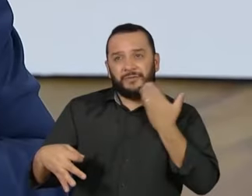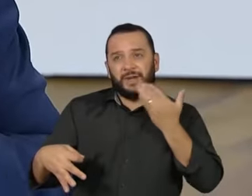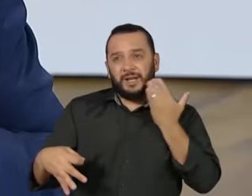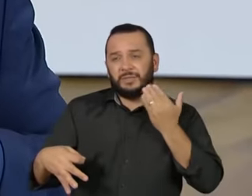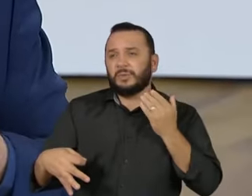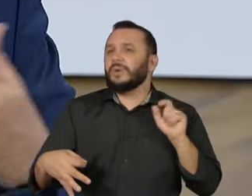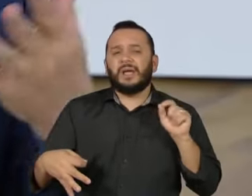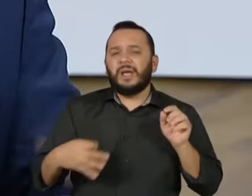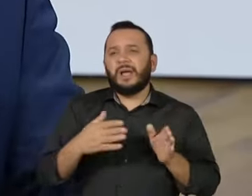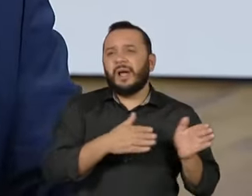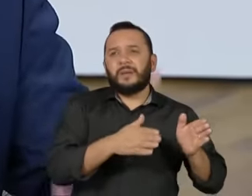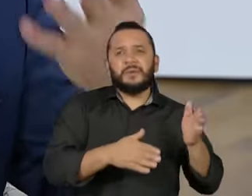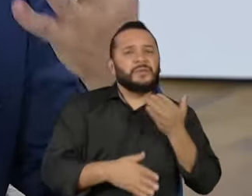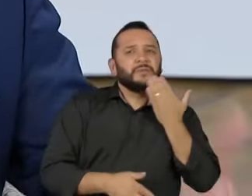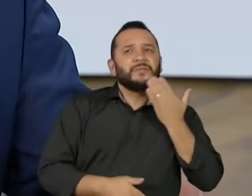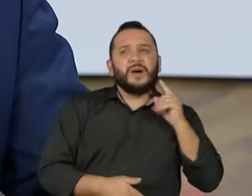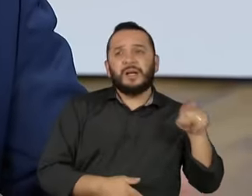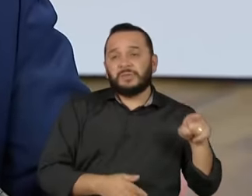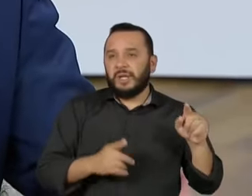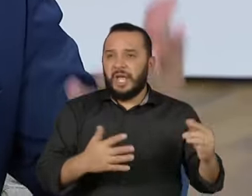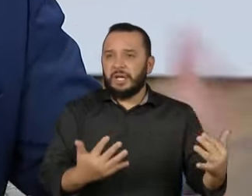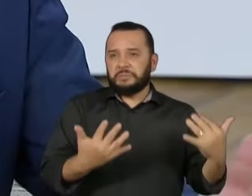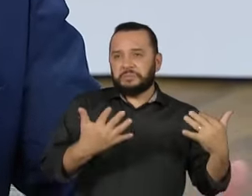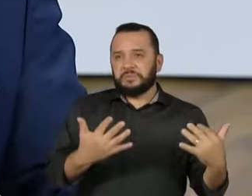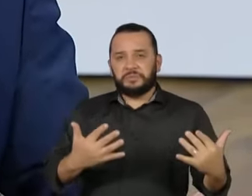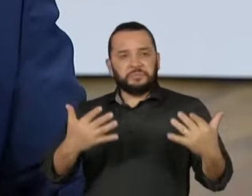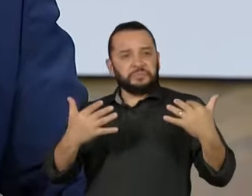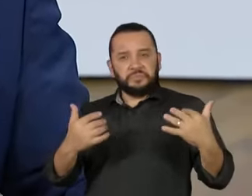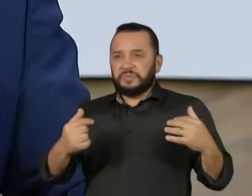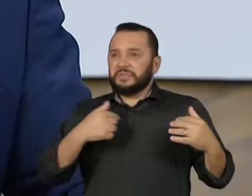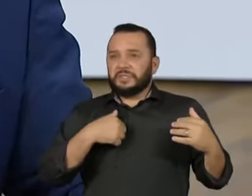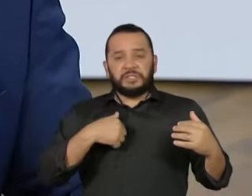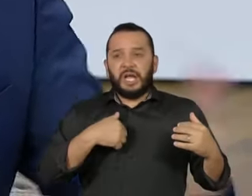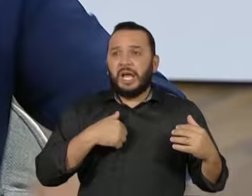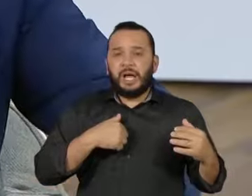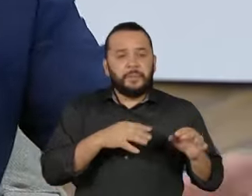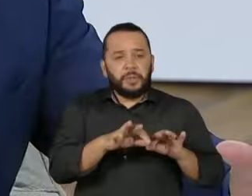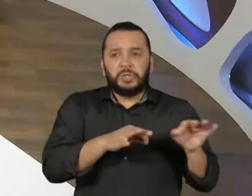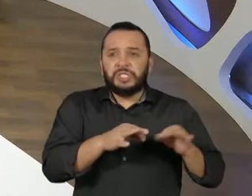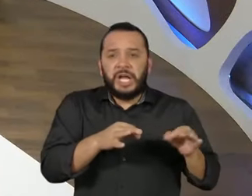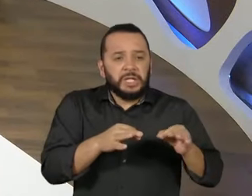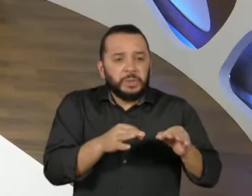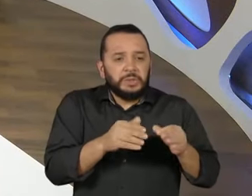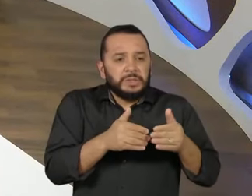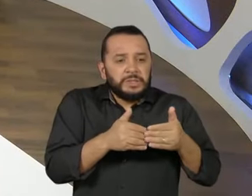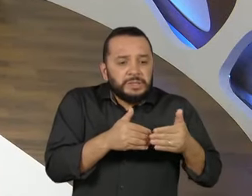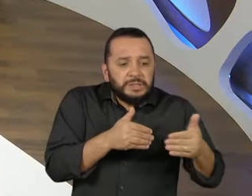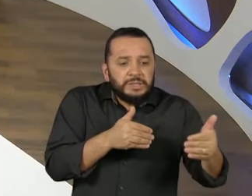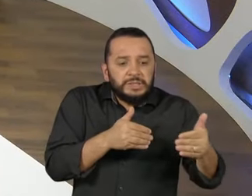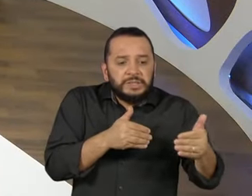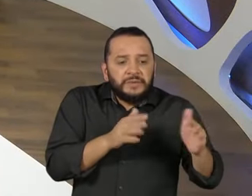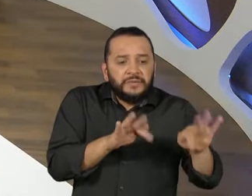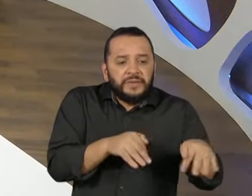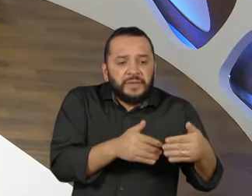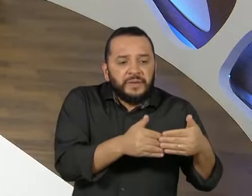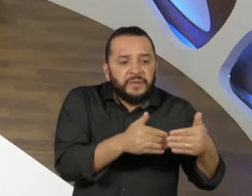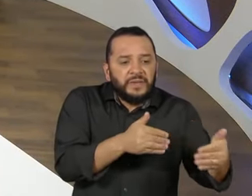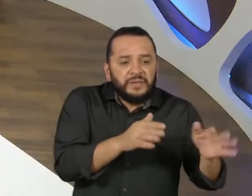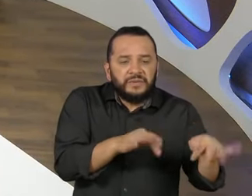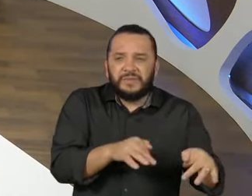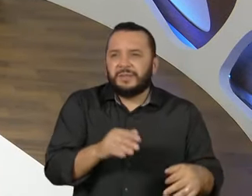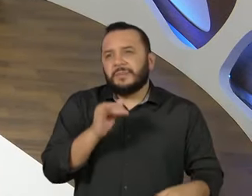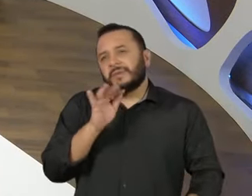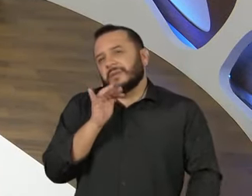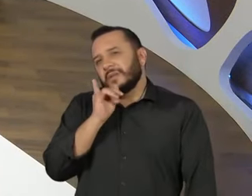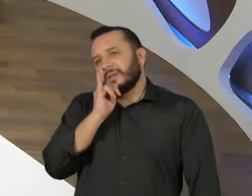chamo de caminho fácil? É a demagogia, o populismo, é a visão de curto prazo. É isso que nós estamos vivendo atualmente. A PEC, a PEC